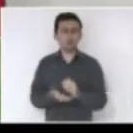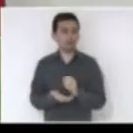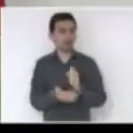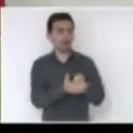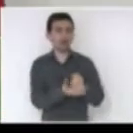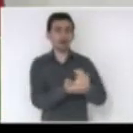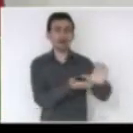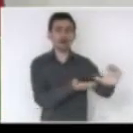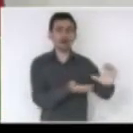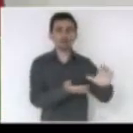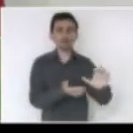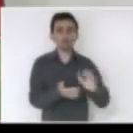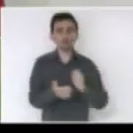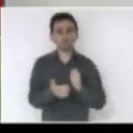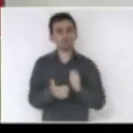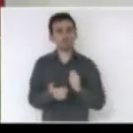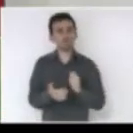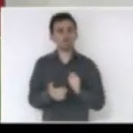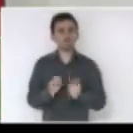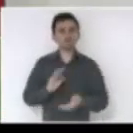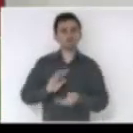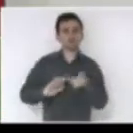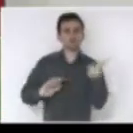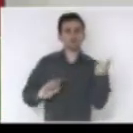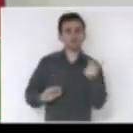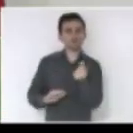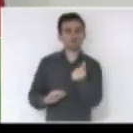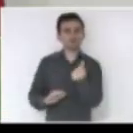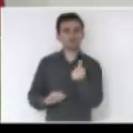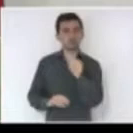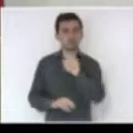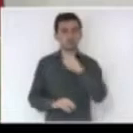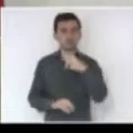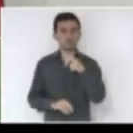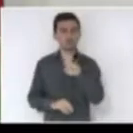Como tem feito sistematicamente, tirou o dinheiro do Iprev.